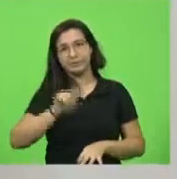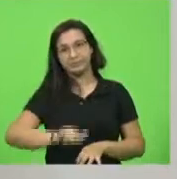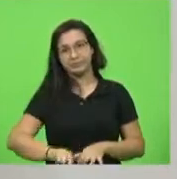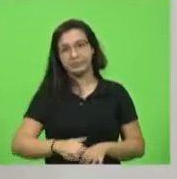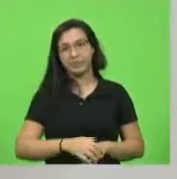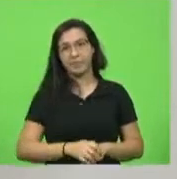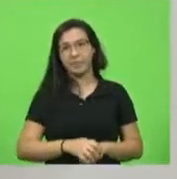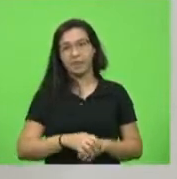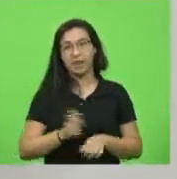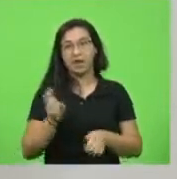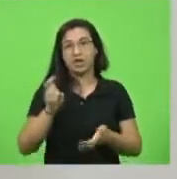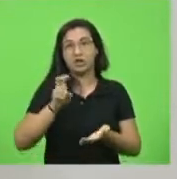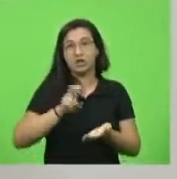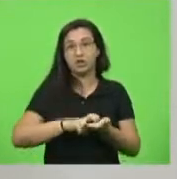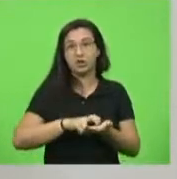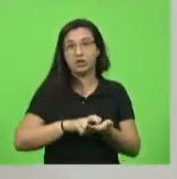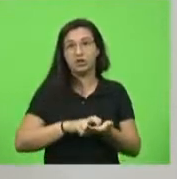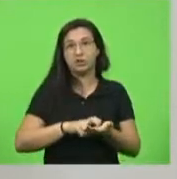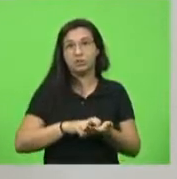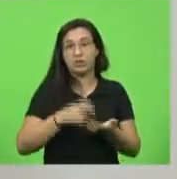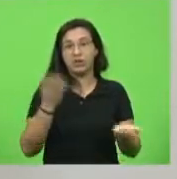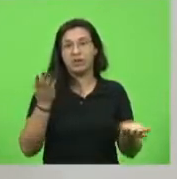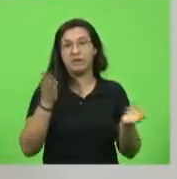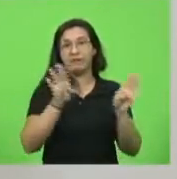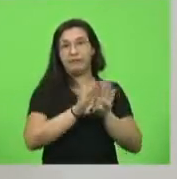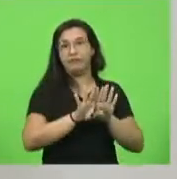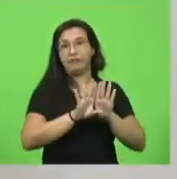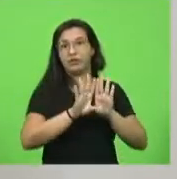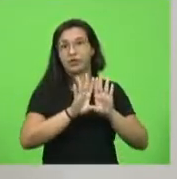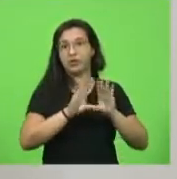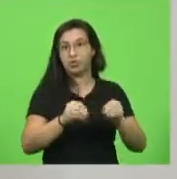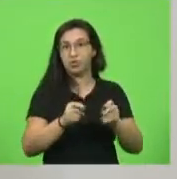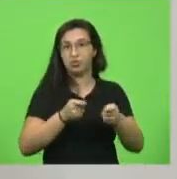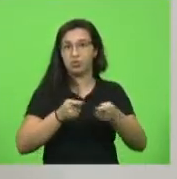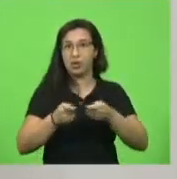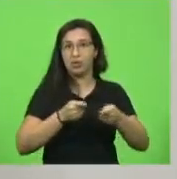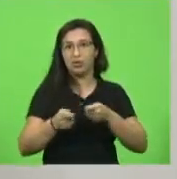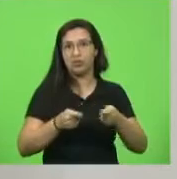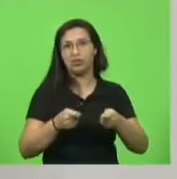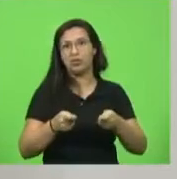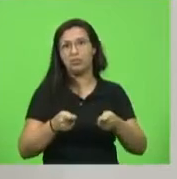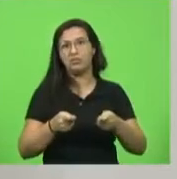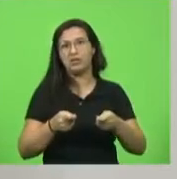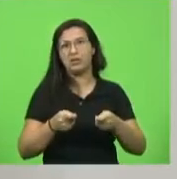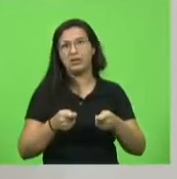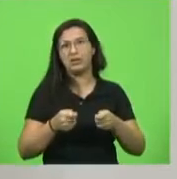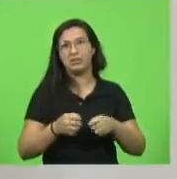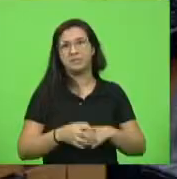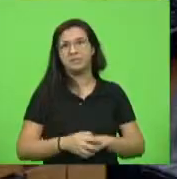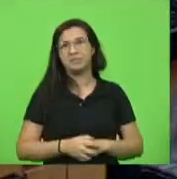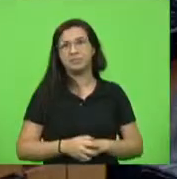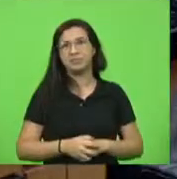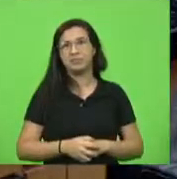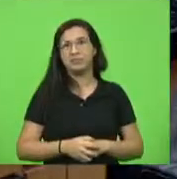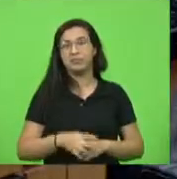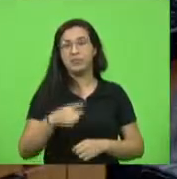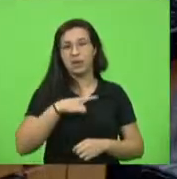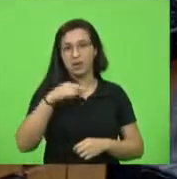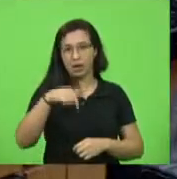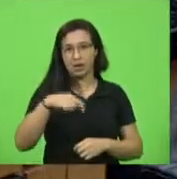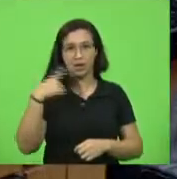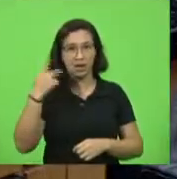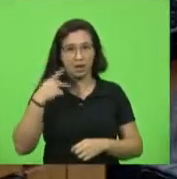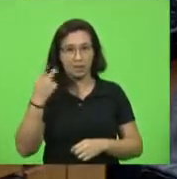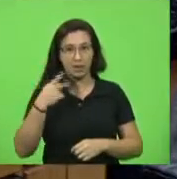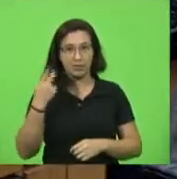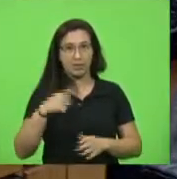amanhã nós não tenhamos que fechar atividades econômicas de novo, causar Tu eras muito novinha, mas tem parlamentares aqui que lembram,